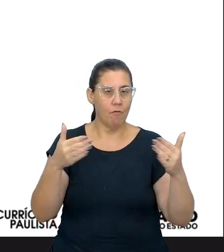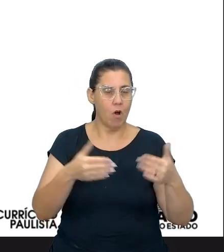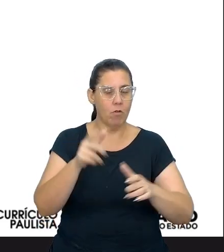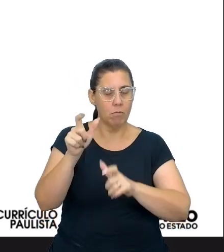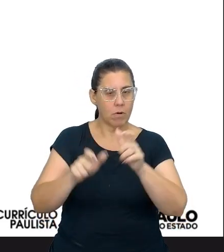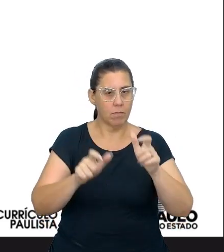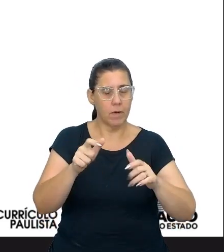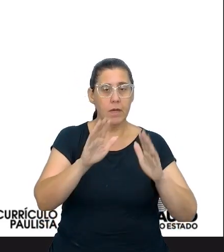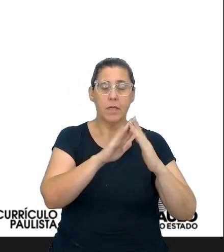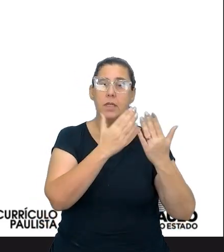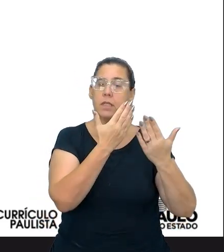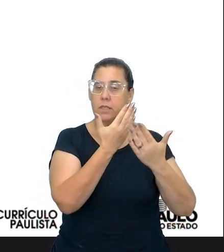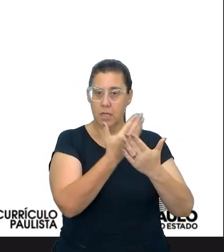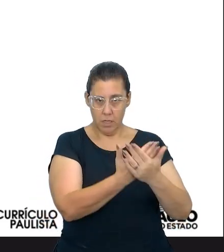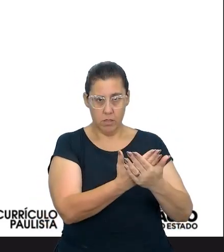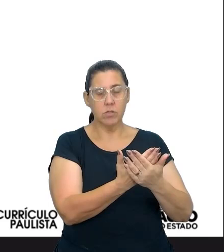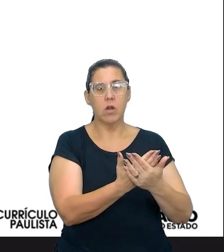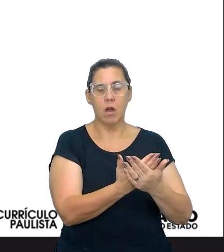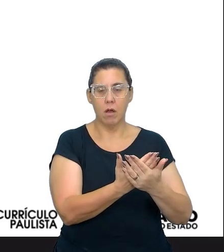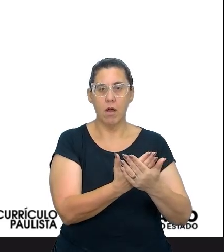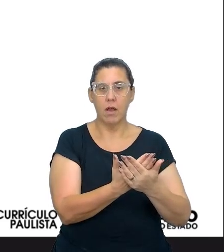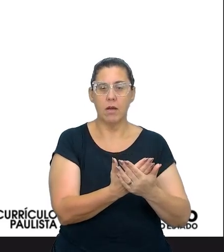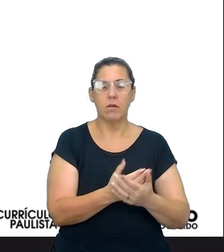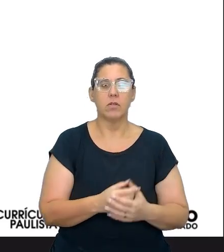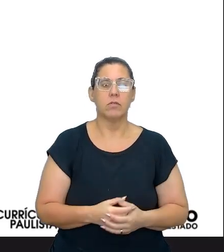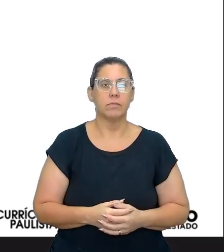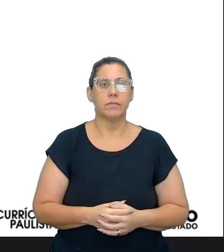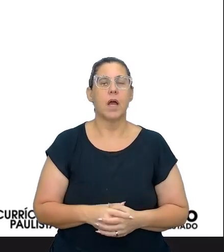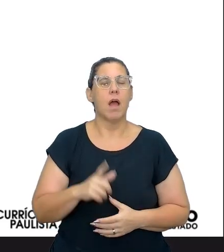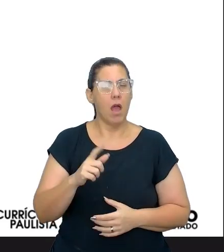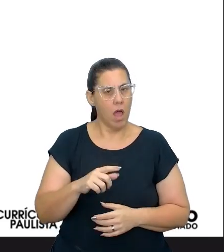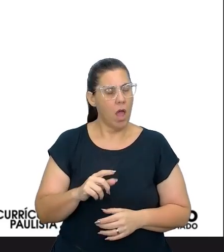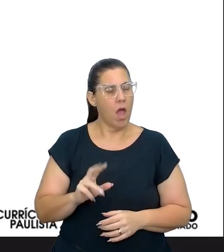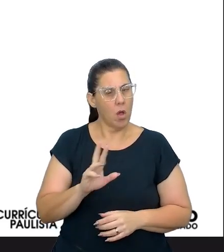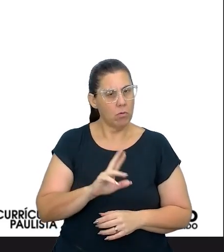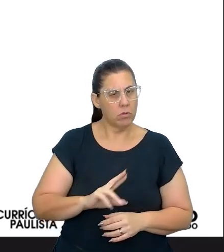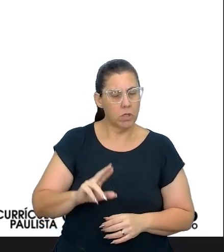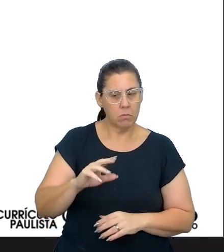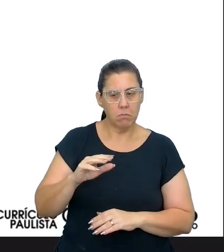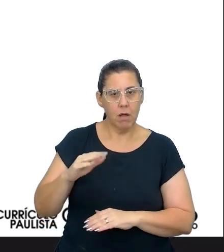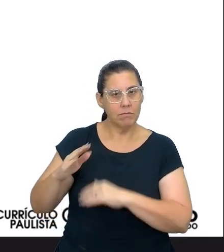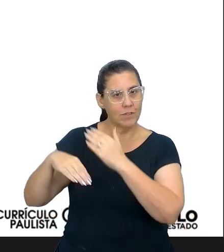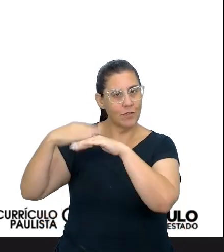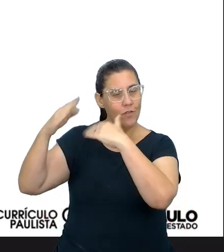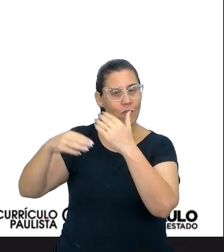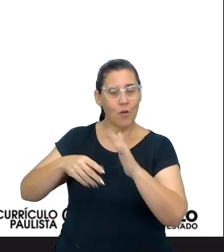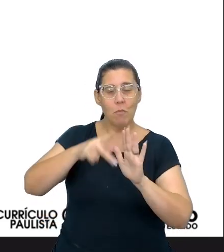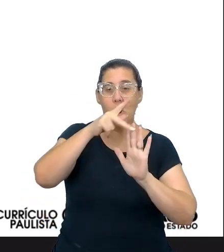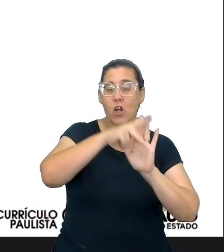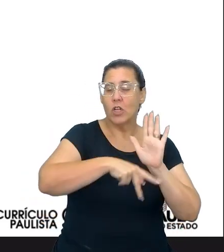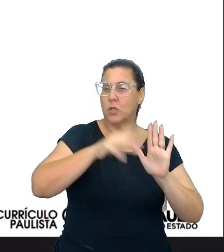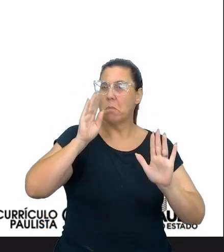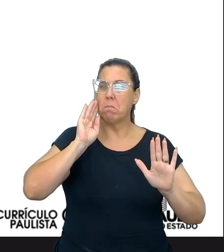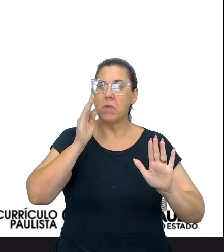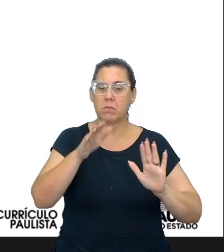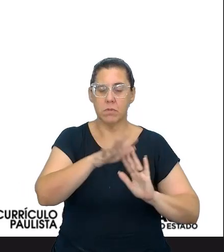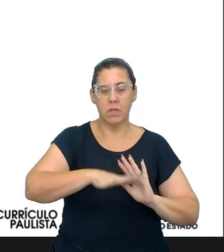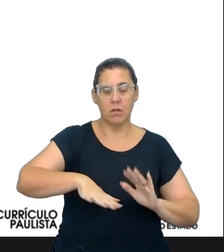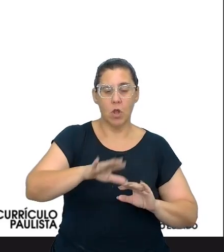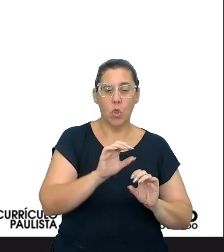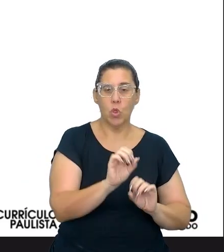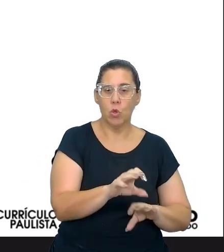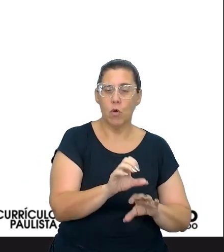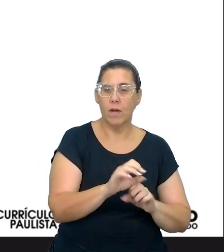E na escola, segundo o autor, ela é muito usada para desenvolver projetos, principalmente na educação